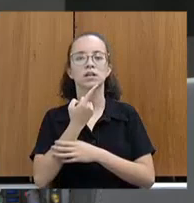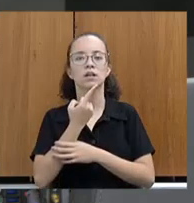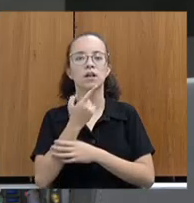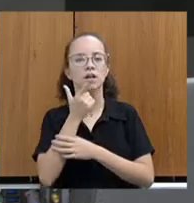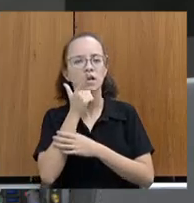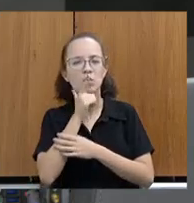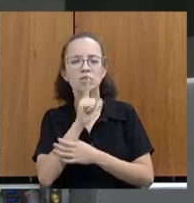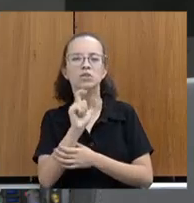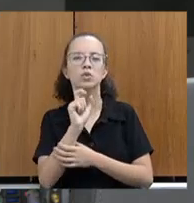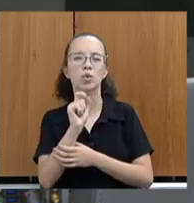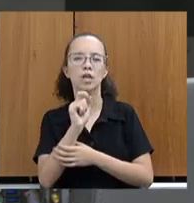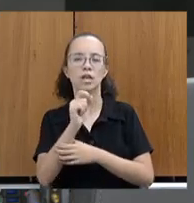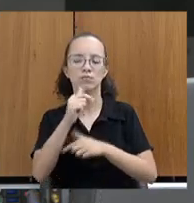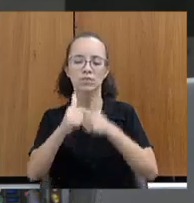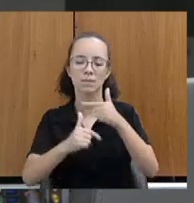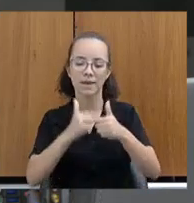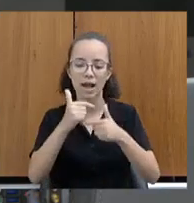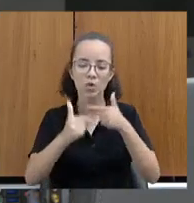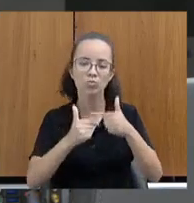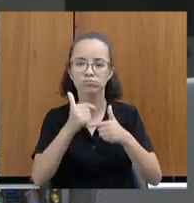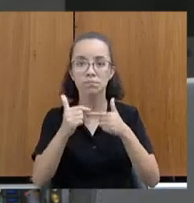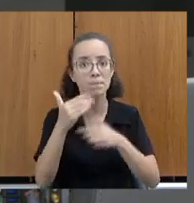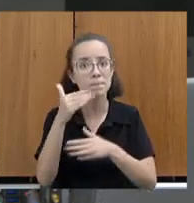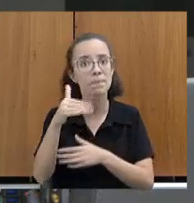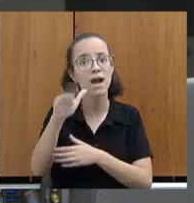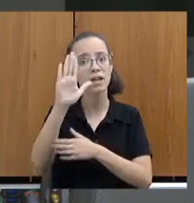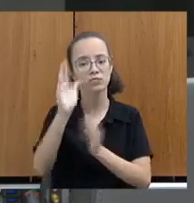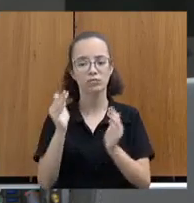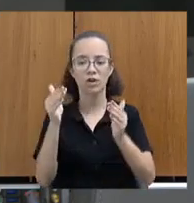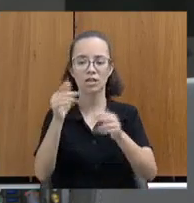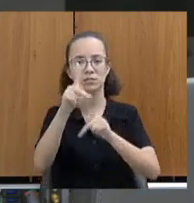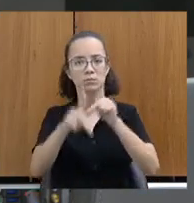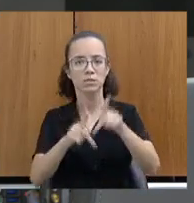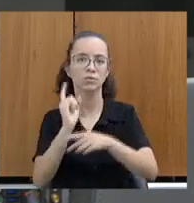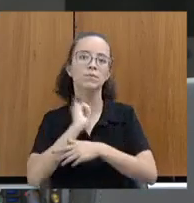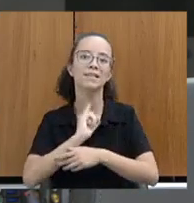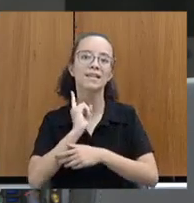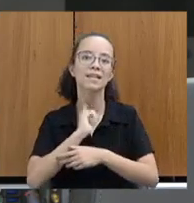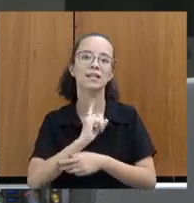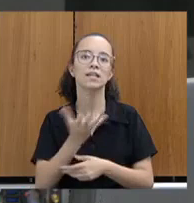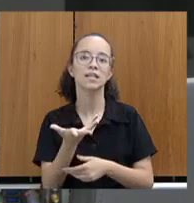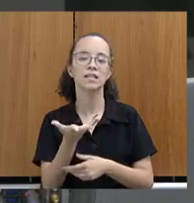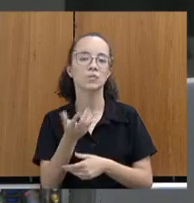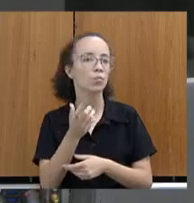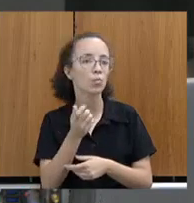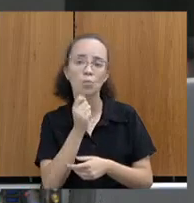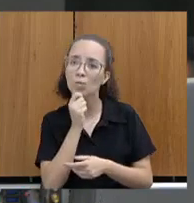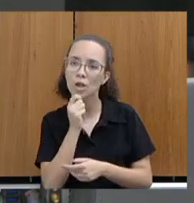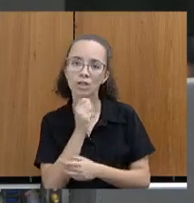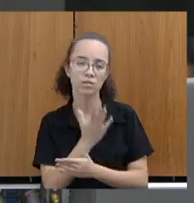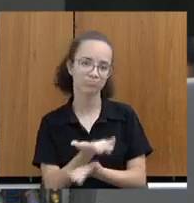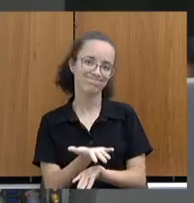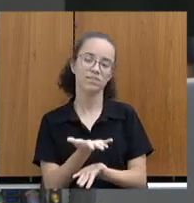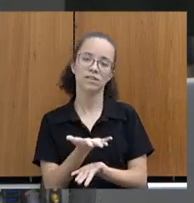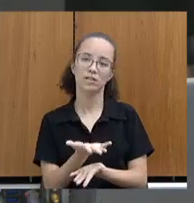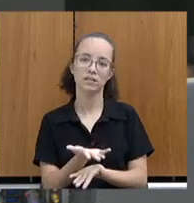oportunidade de mercado de trabalho para essa população mineira que ainda estão desempregadas.